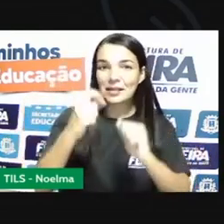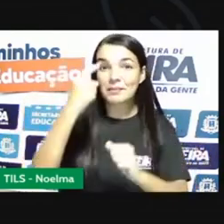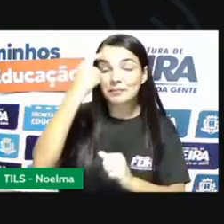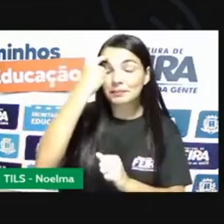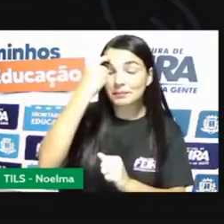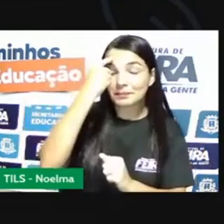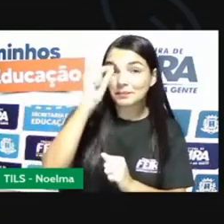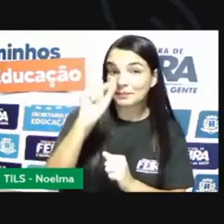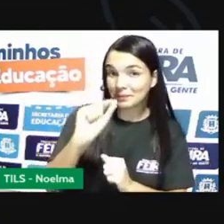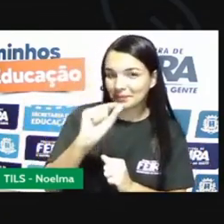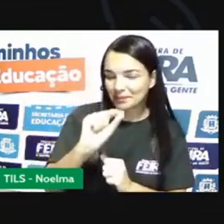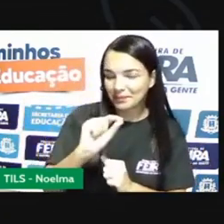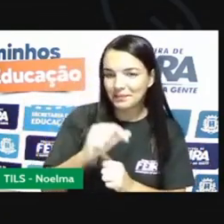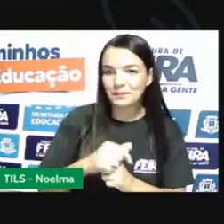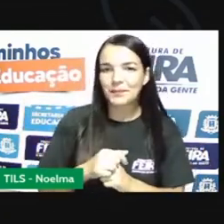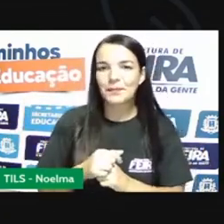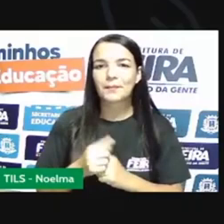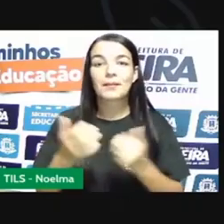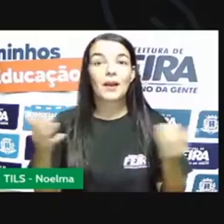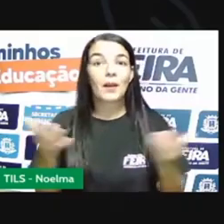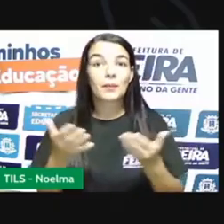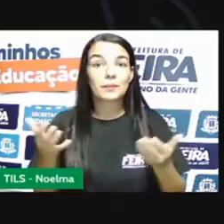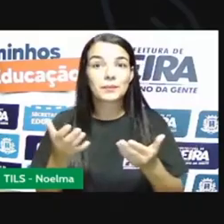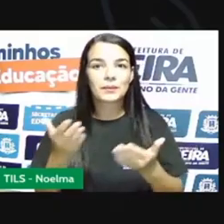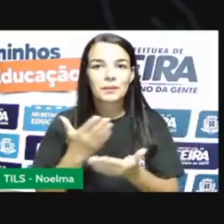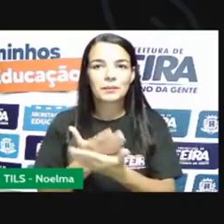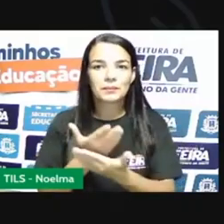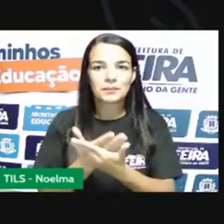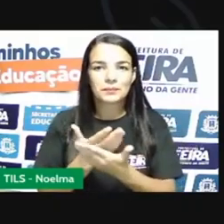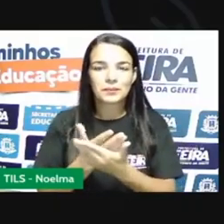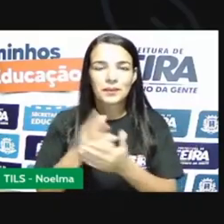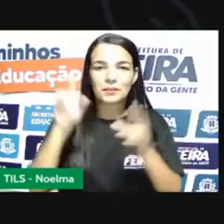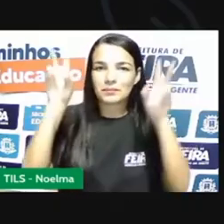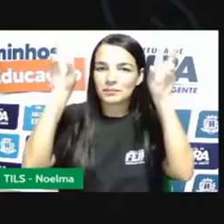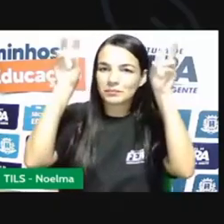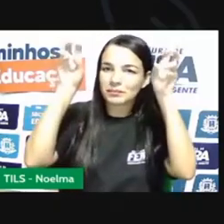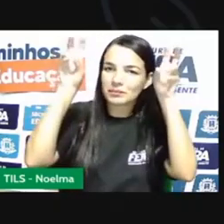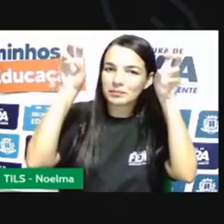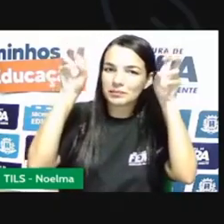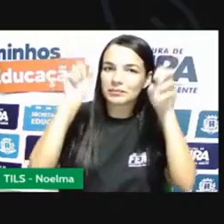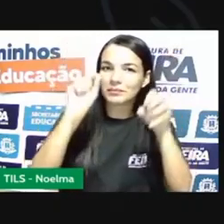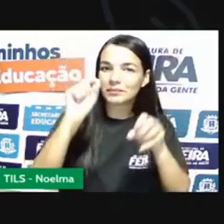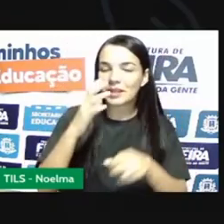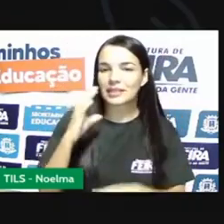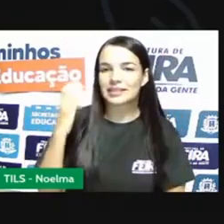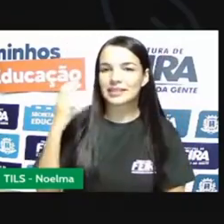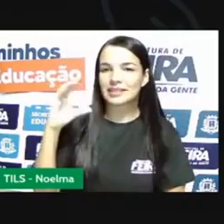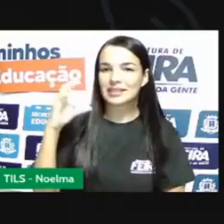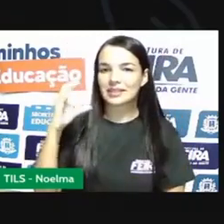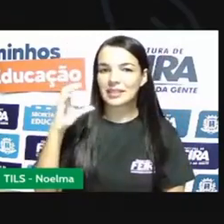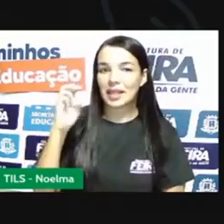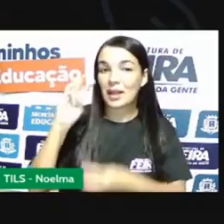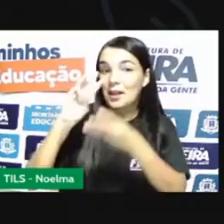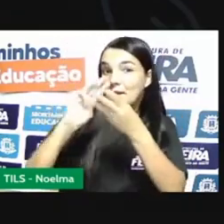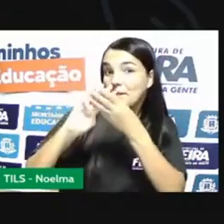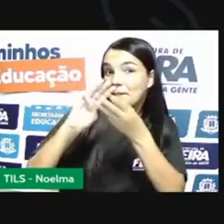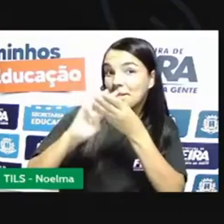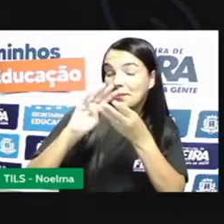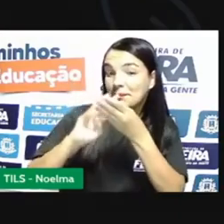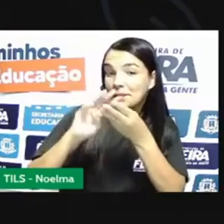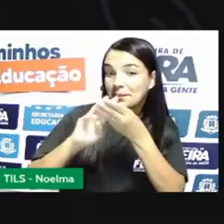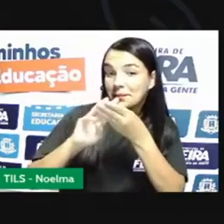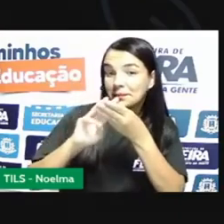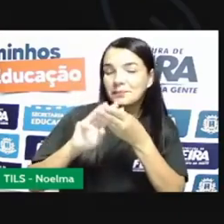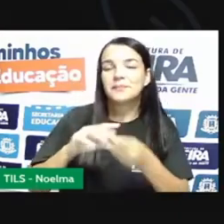pensando, certo? E hoje nós iremos ter aula de ciências, matemática e ciências da